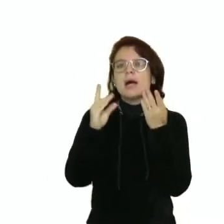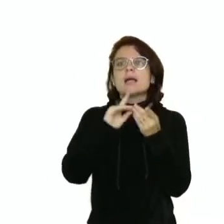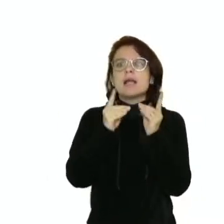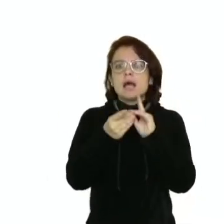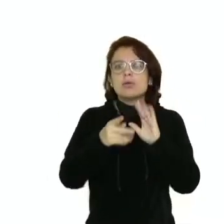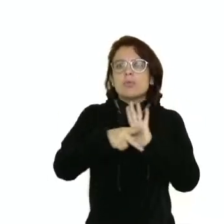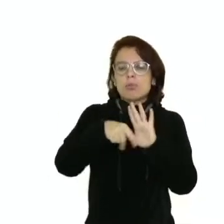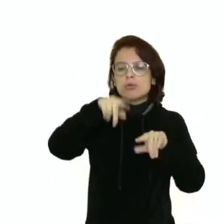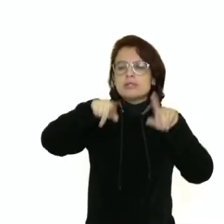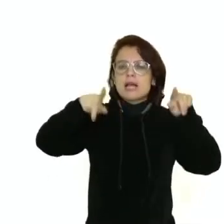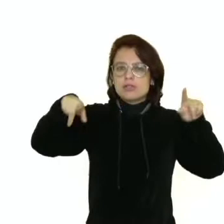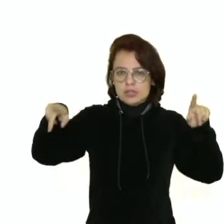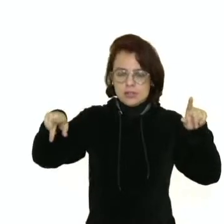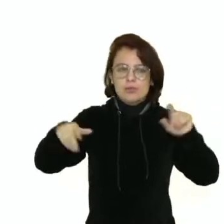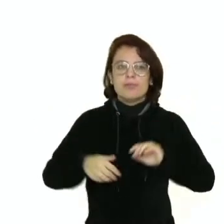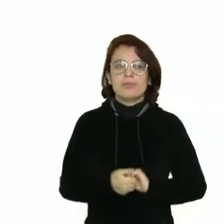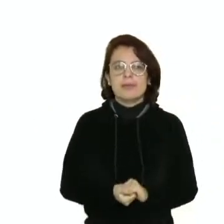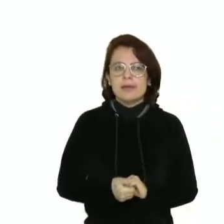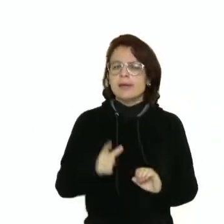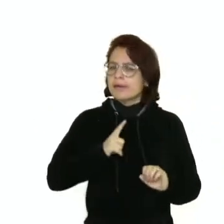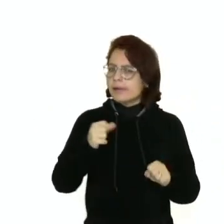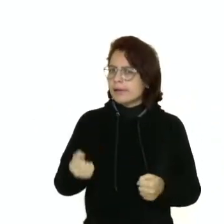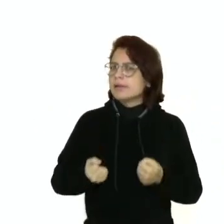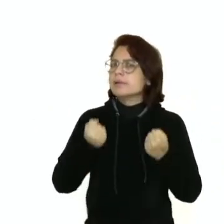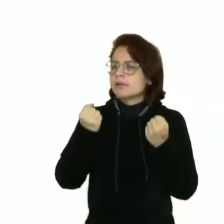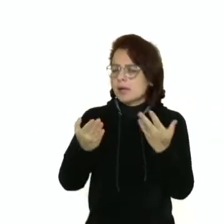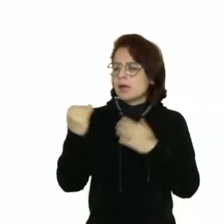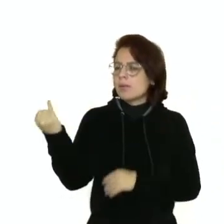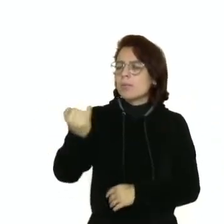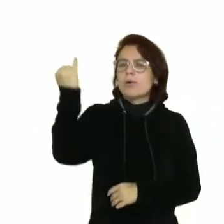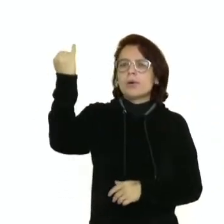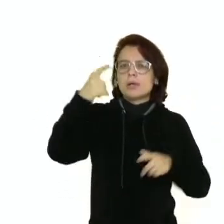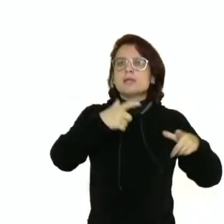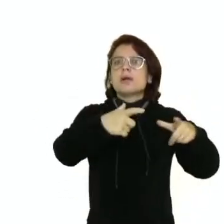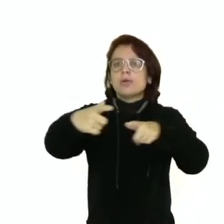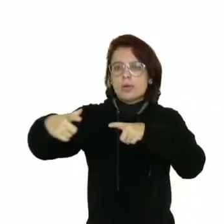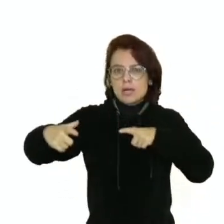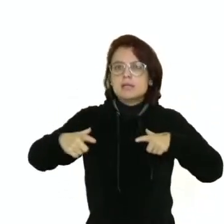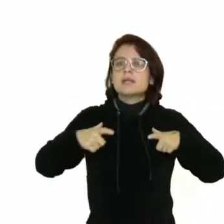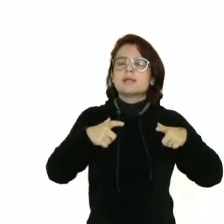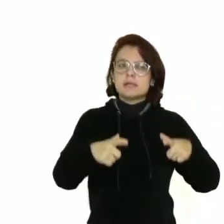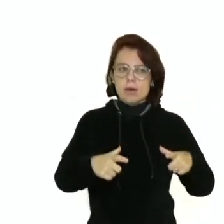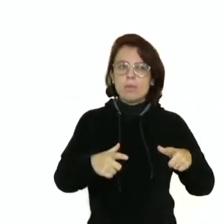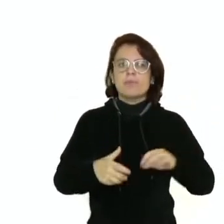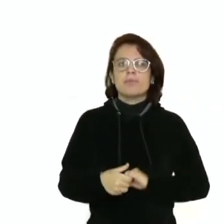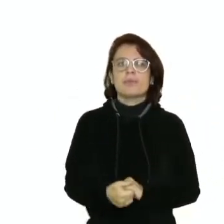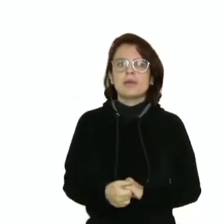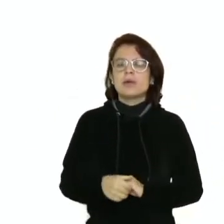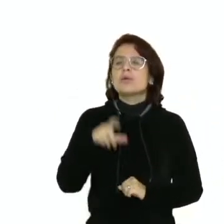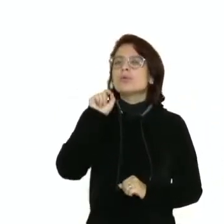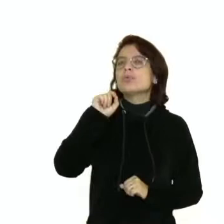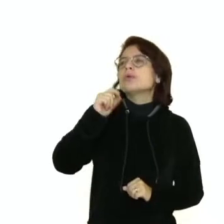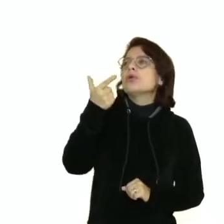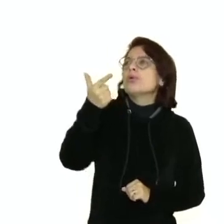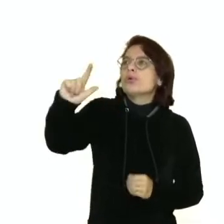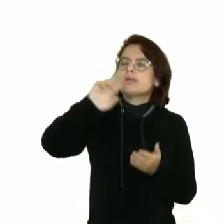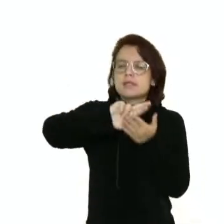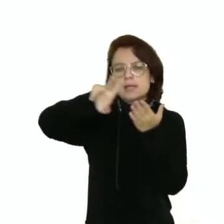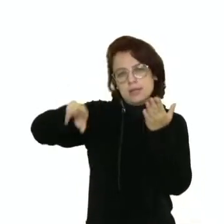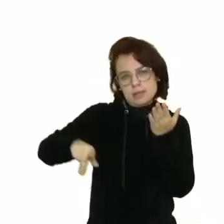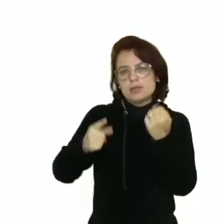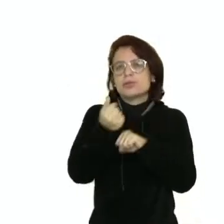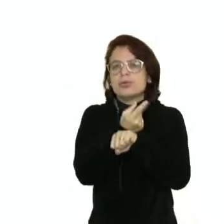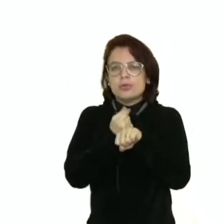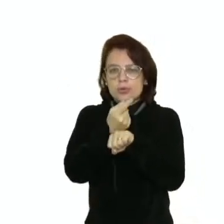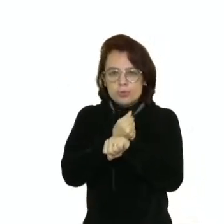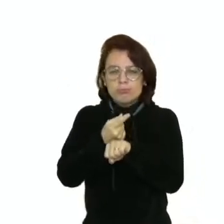criticada, pois dava importância à localização, aliás, dava mais importância à localização do que as características econômicas,